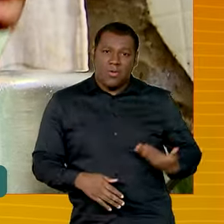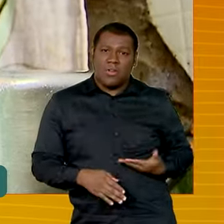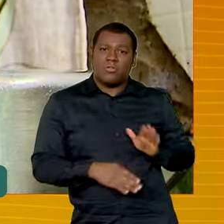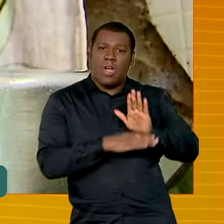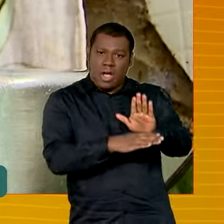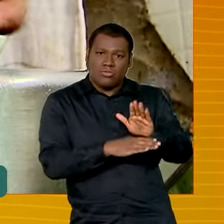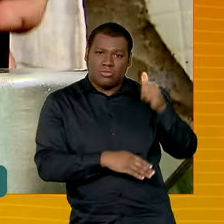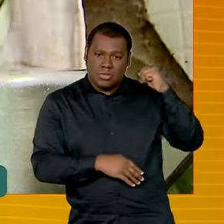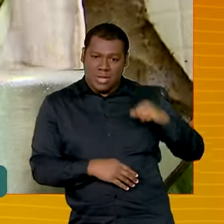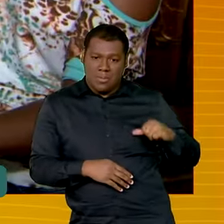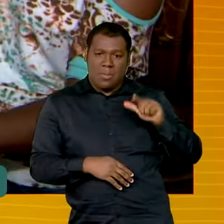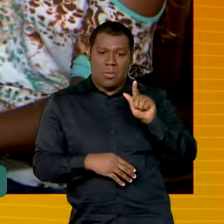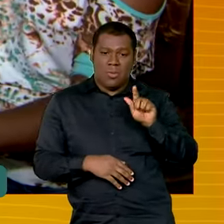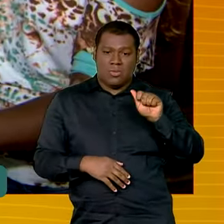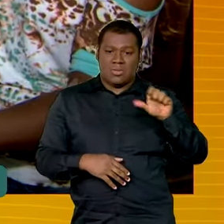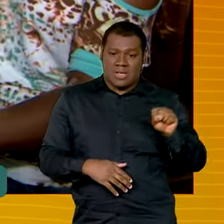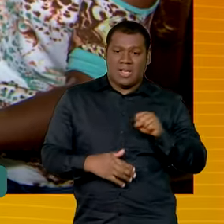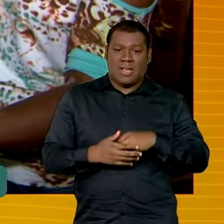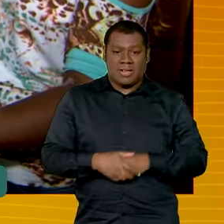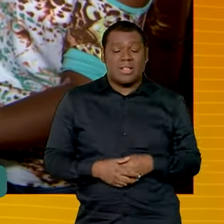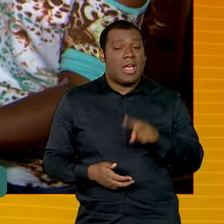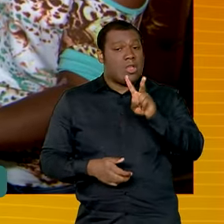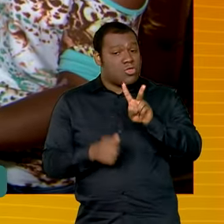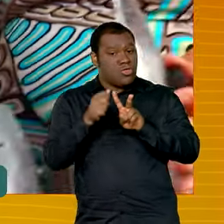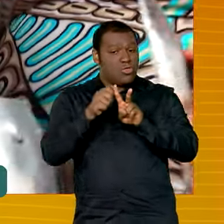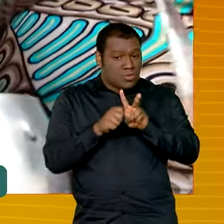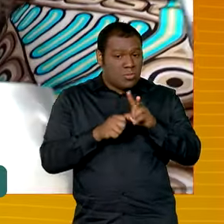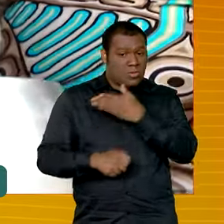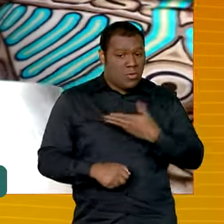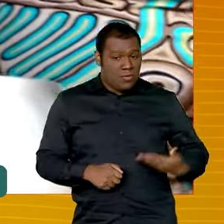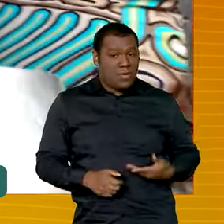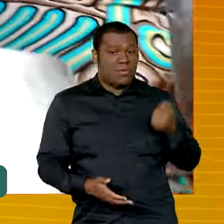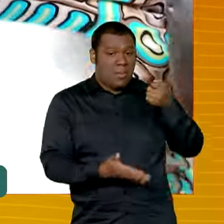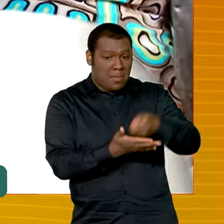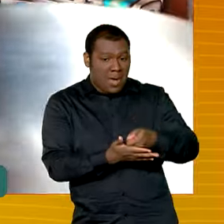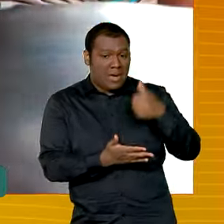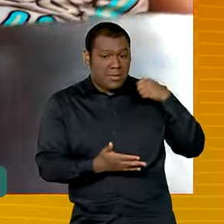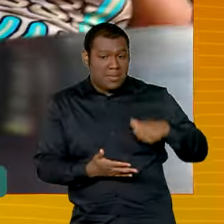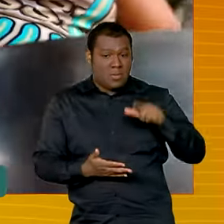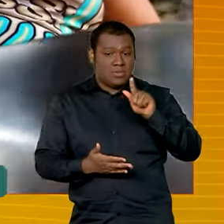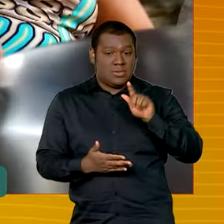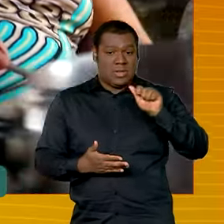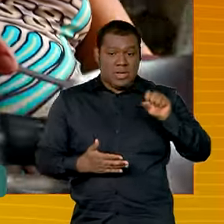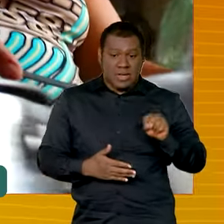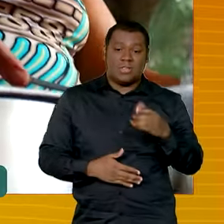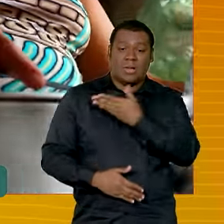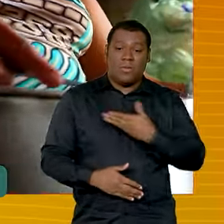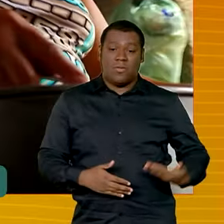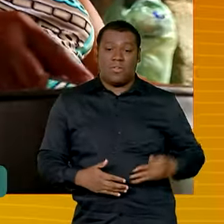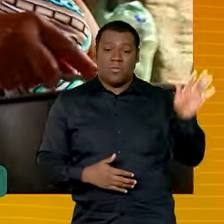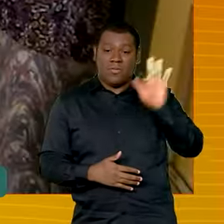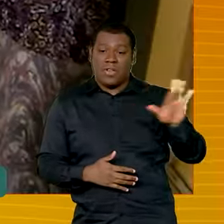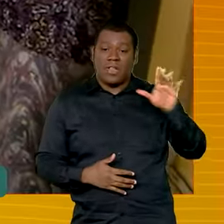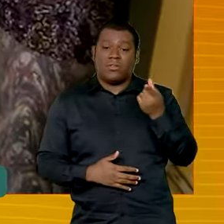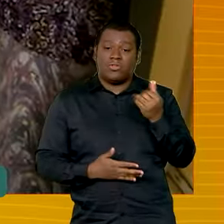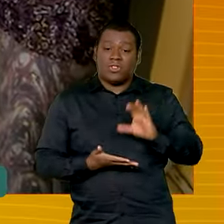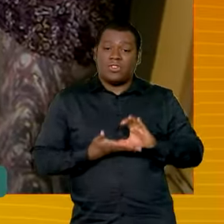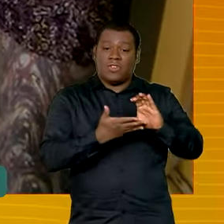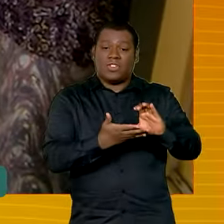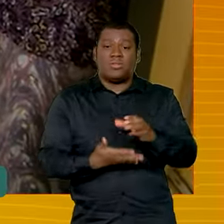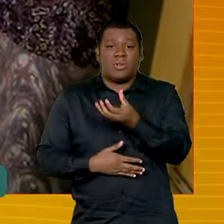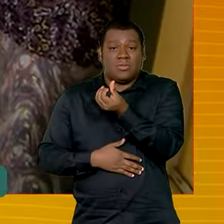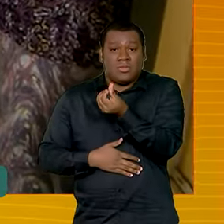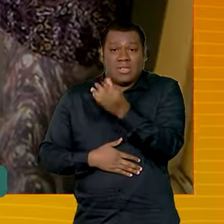mês de abril, que é pago a cada dois meses. O investimento do governo federal neste mês é de cerca de 600 milhões